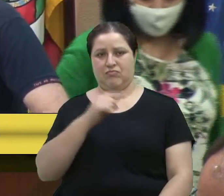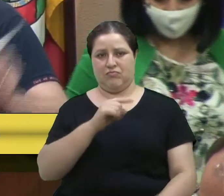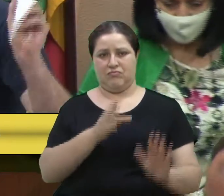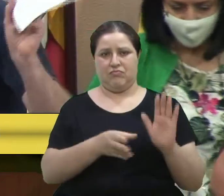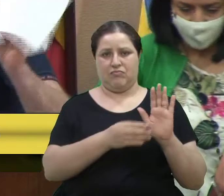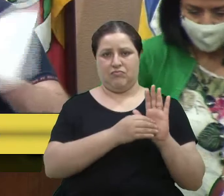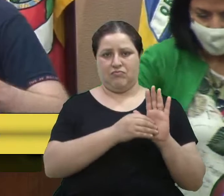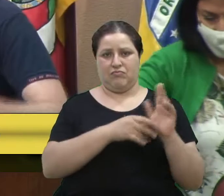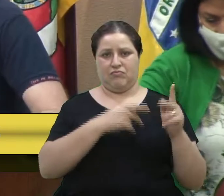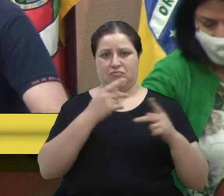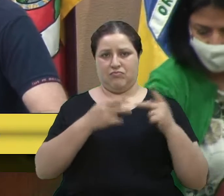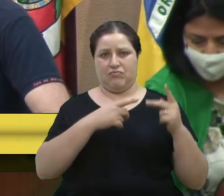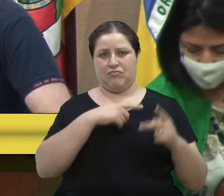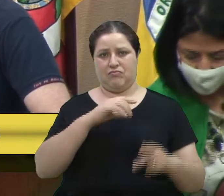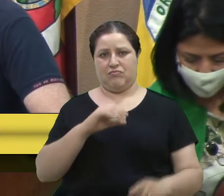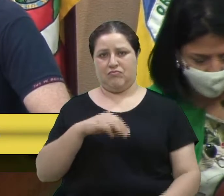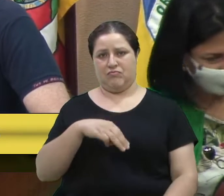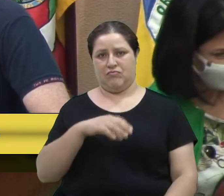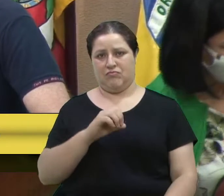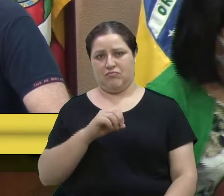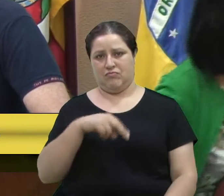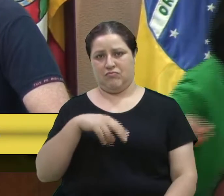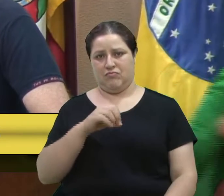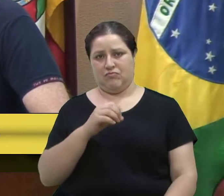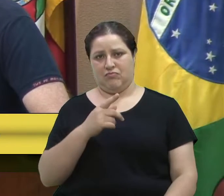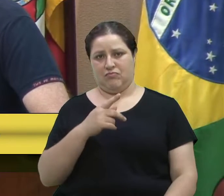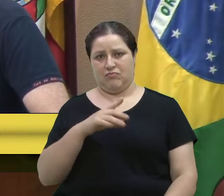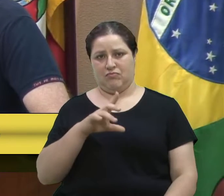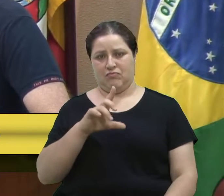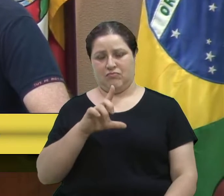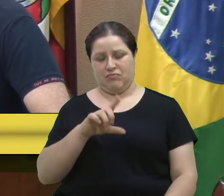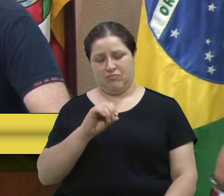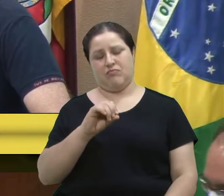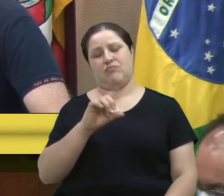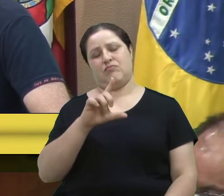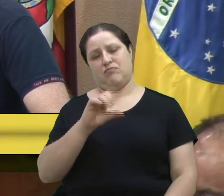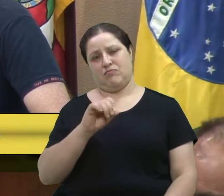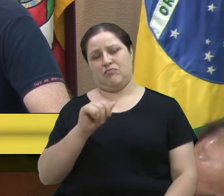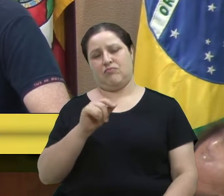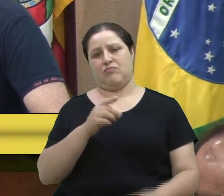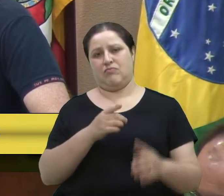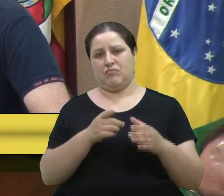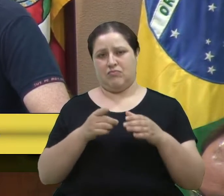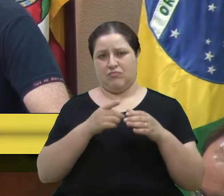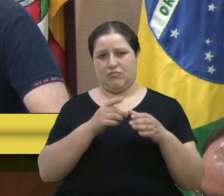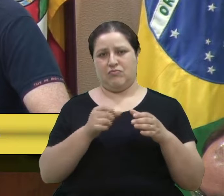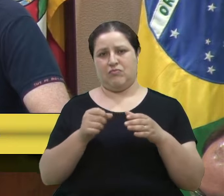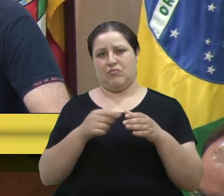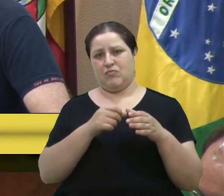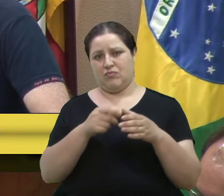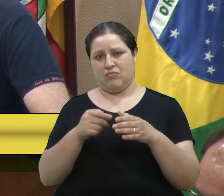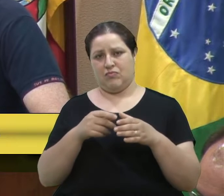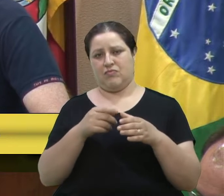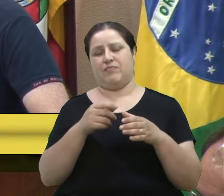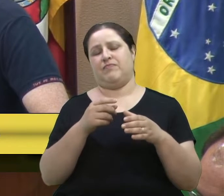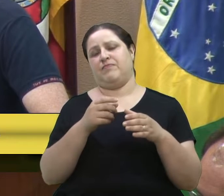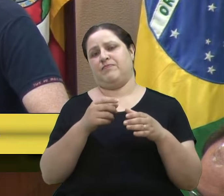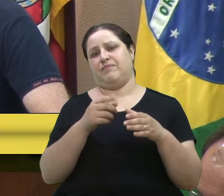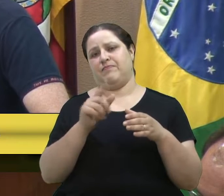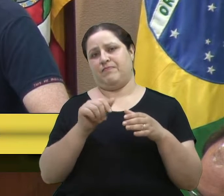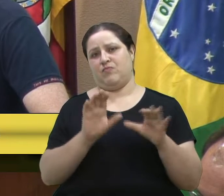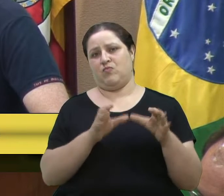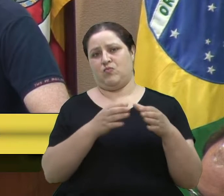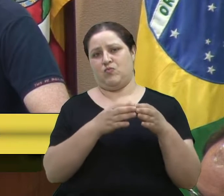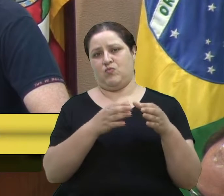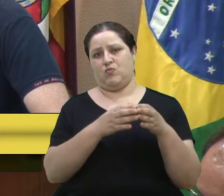cremação. No dicionário diz que o monopólio é comércio abusivo que consiste em um indivíduo ou grupo tornar-se o único possuidor